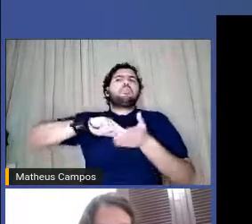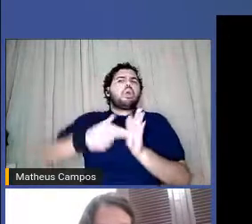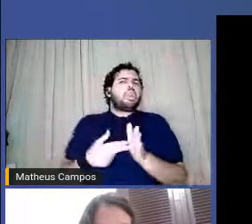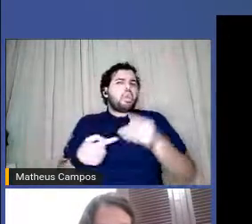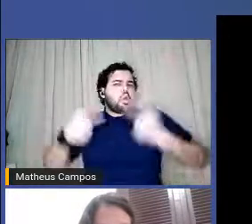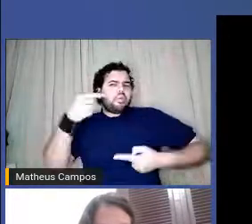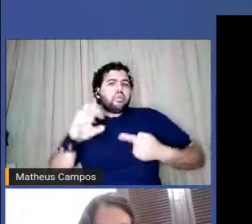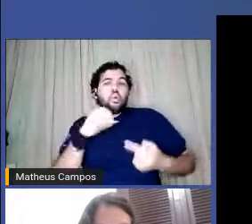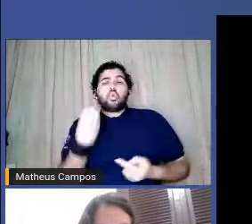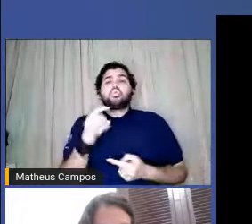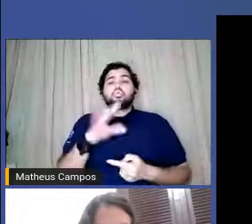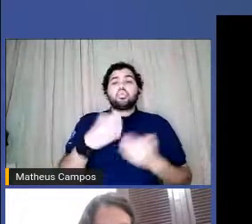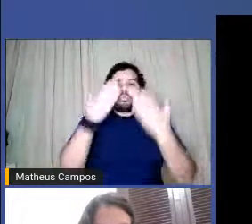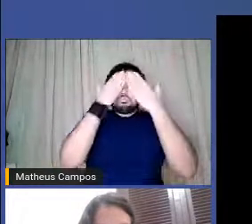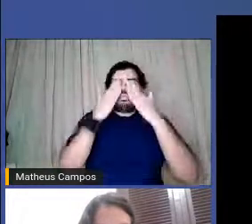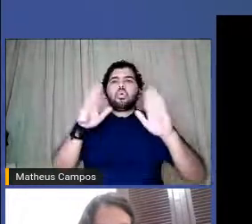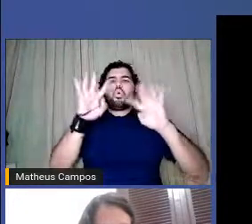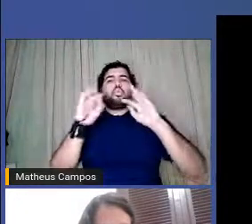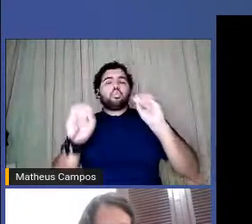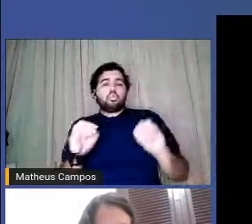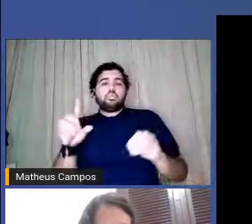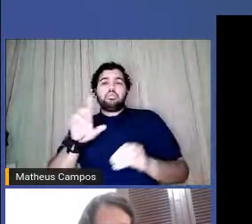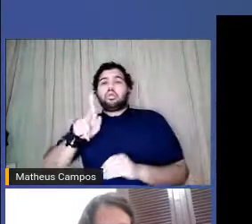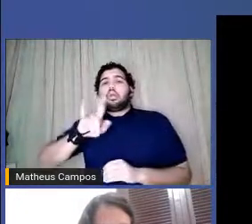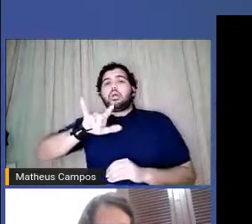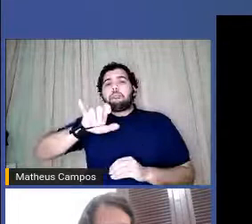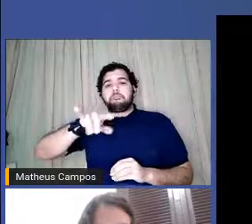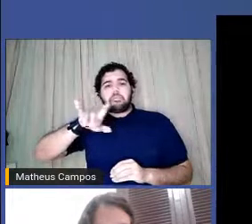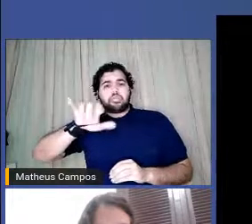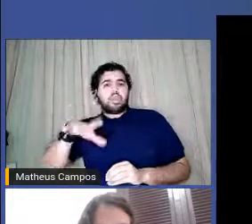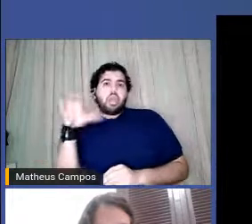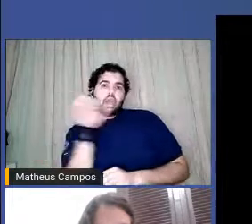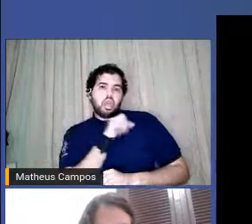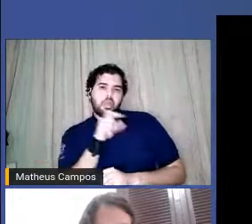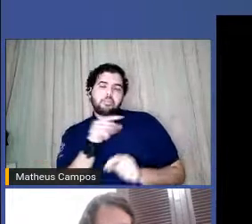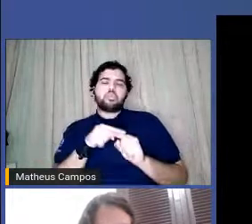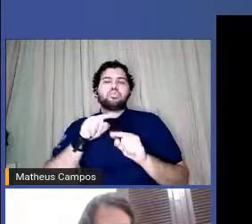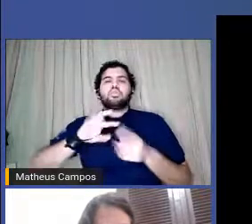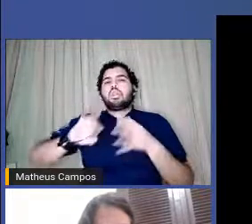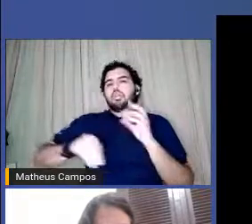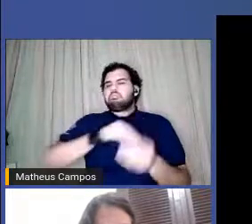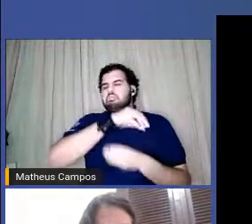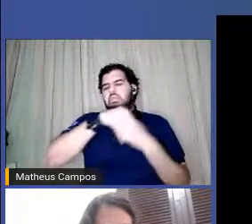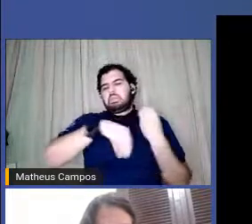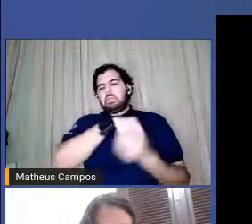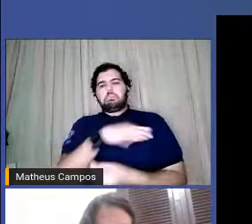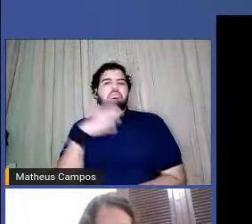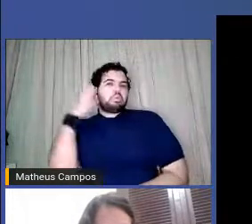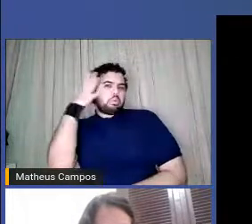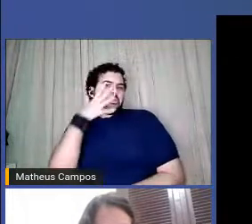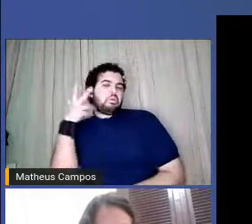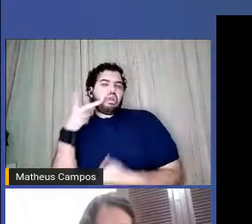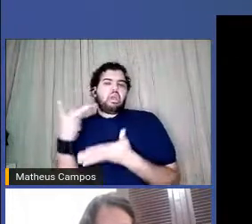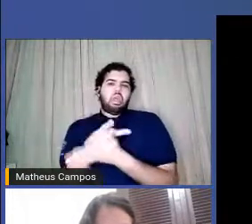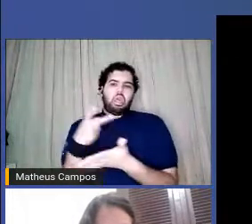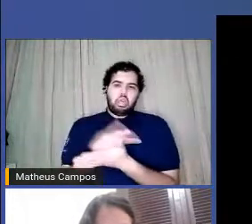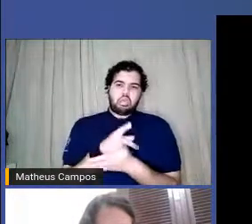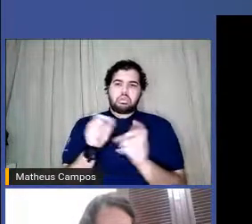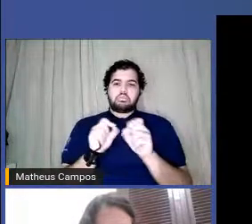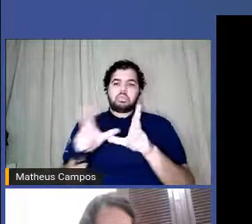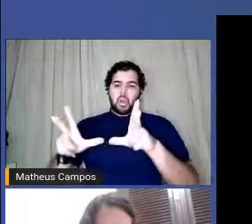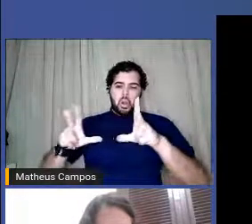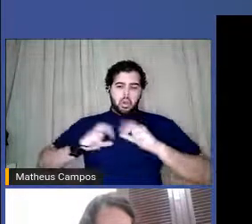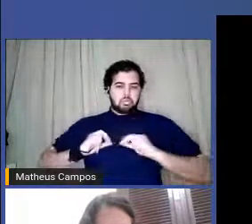compreendem a dimensão da politicagem corriqueira enlameada pelo discurso fuleiragem da meritocracia